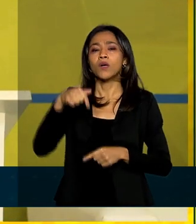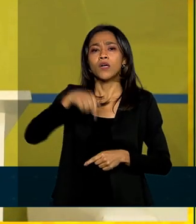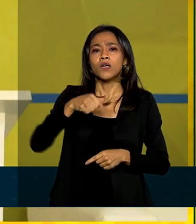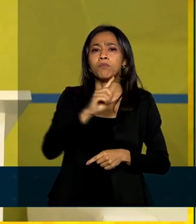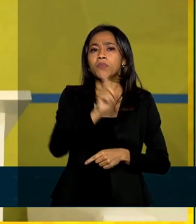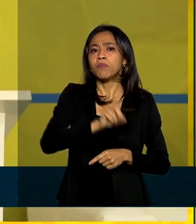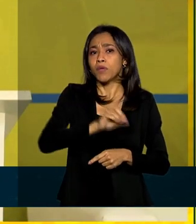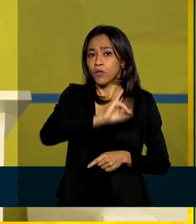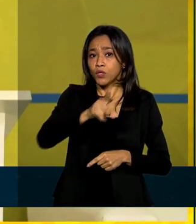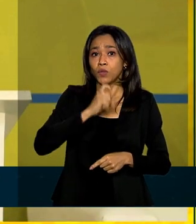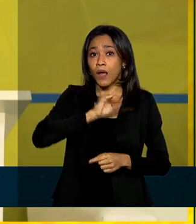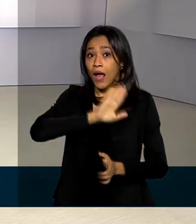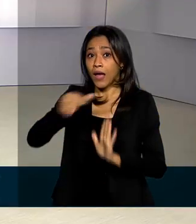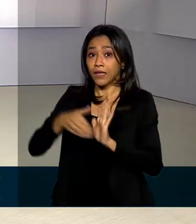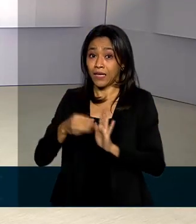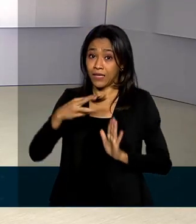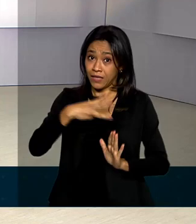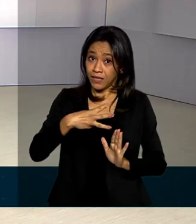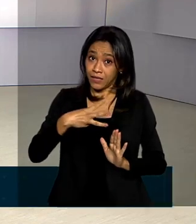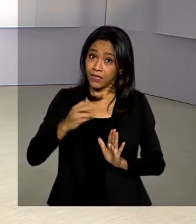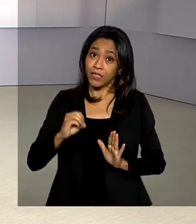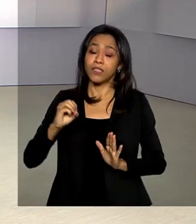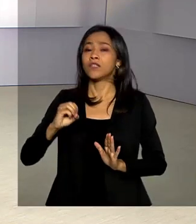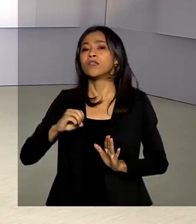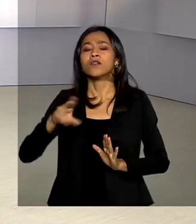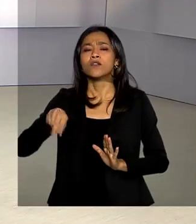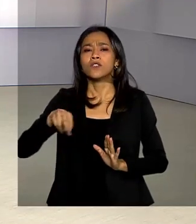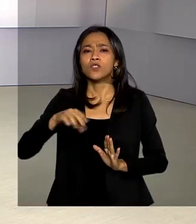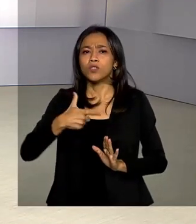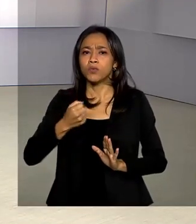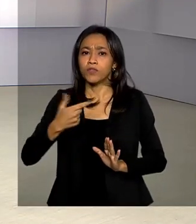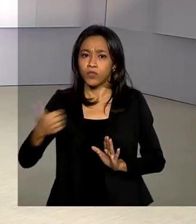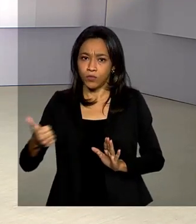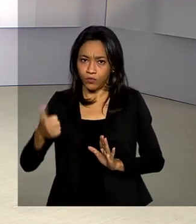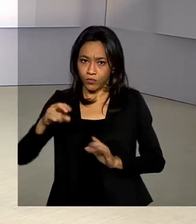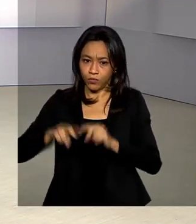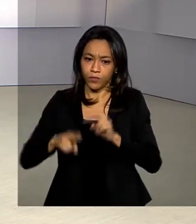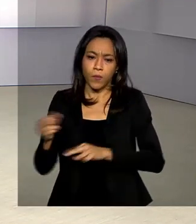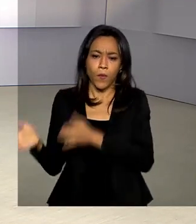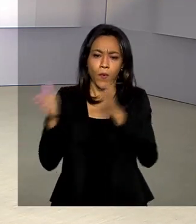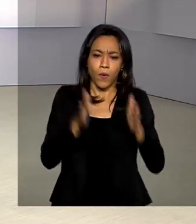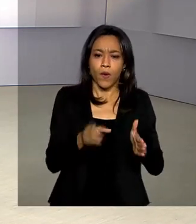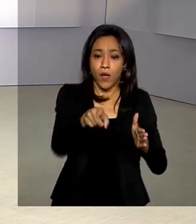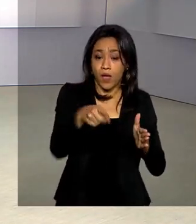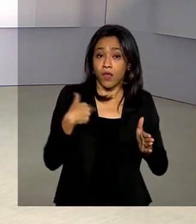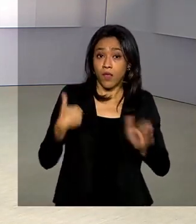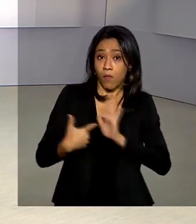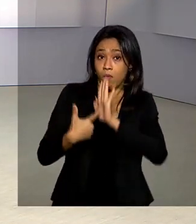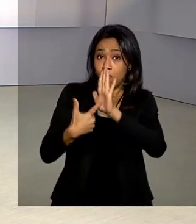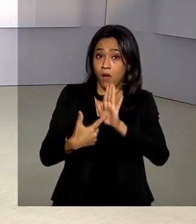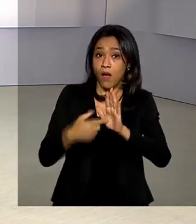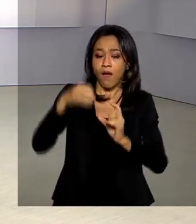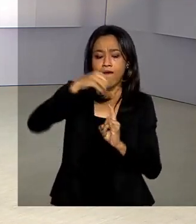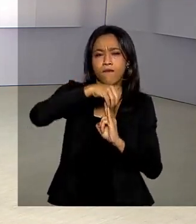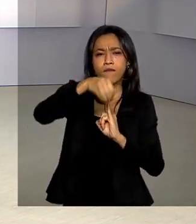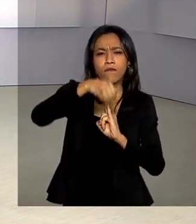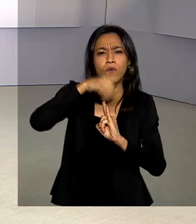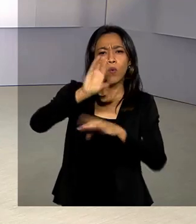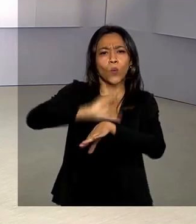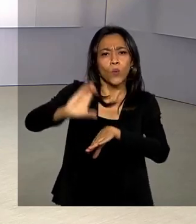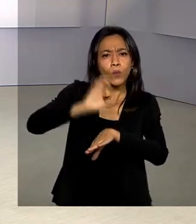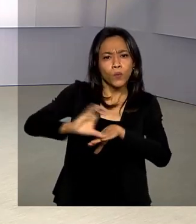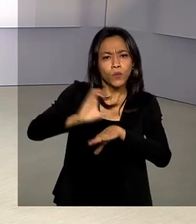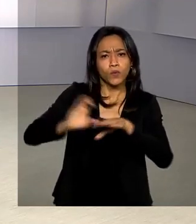de 2021. O campus virtual da Fiocruz está oferecendo curso sobre a Covid-19